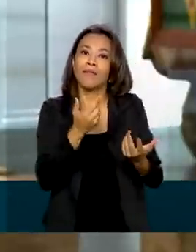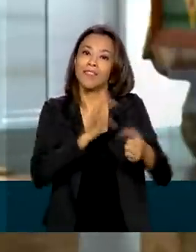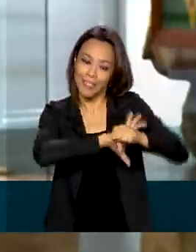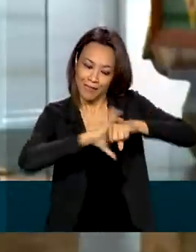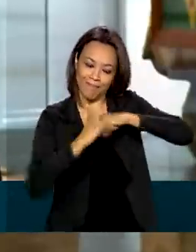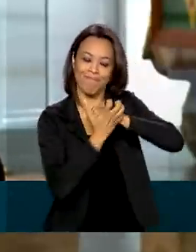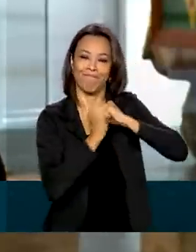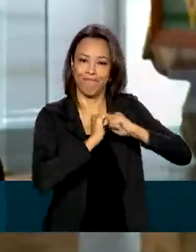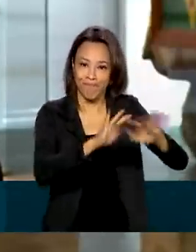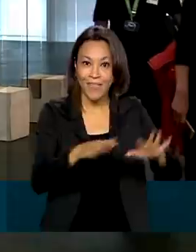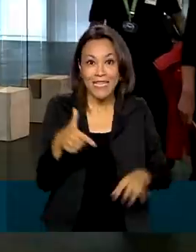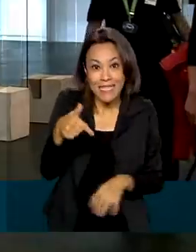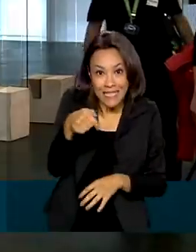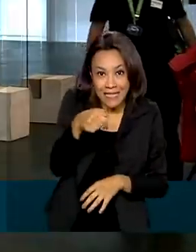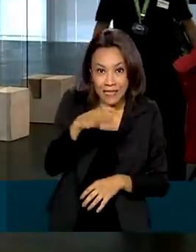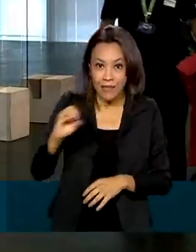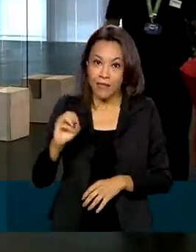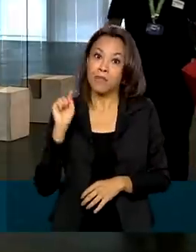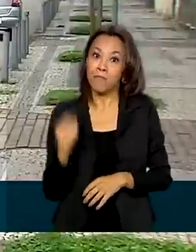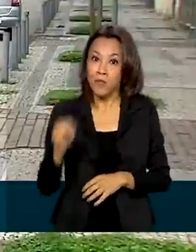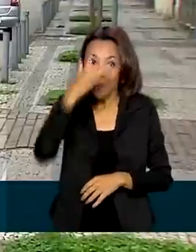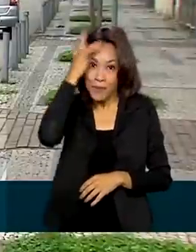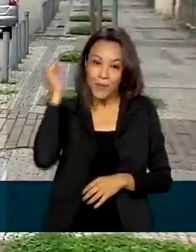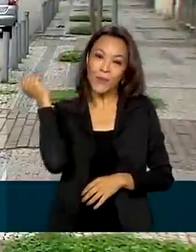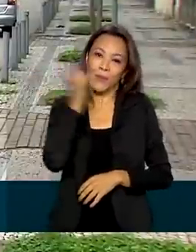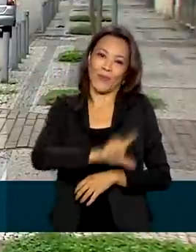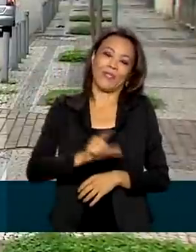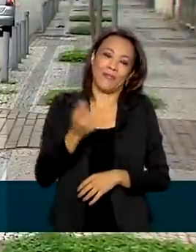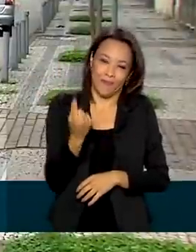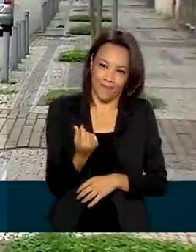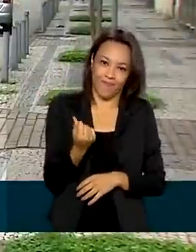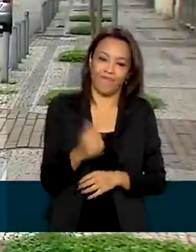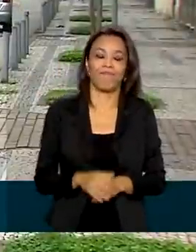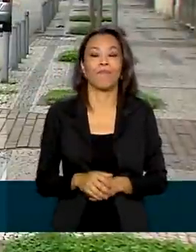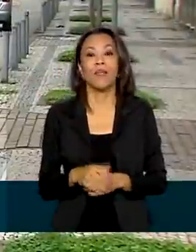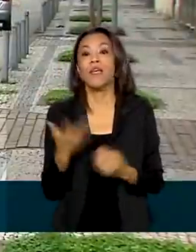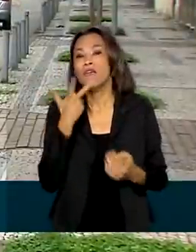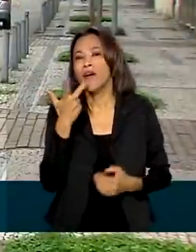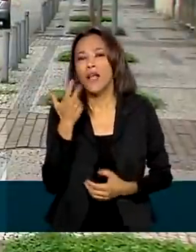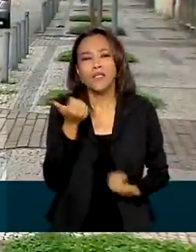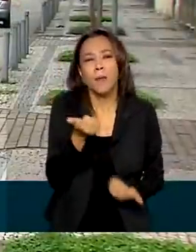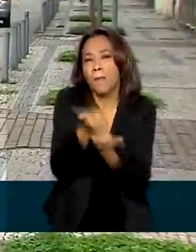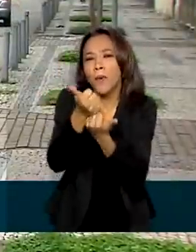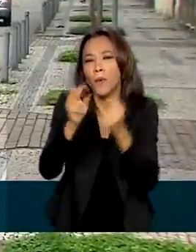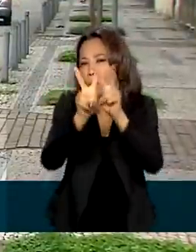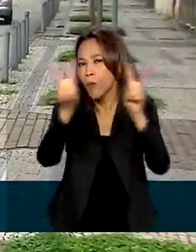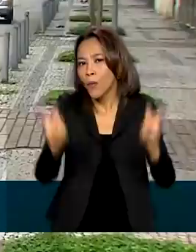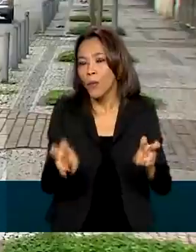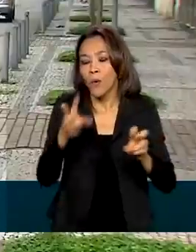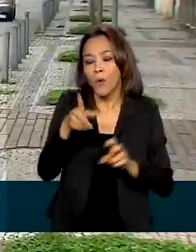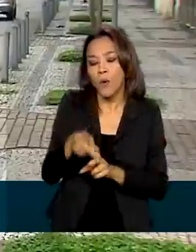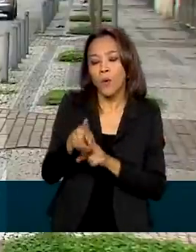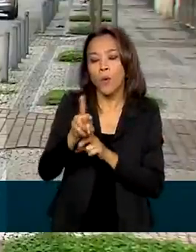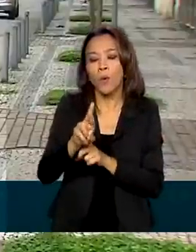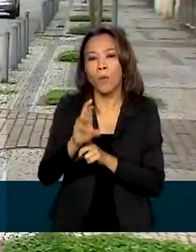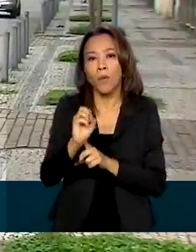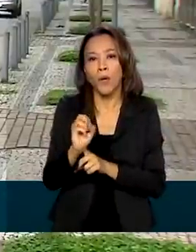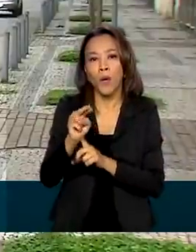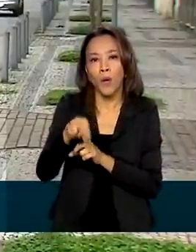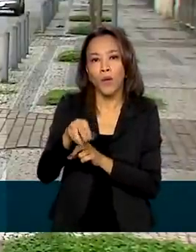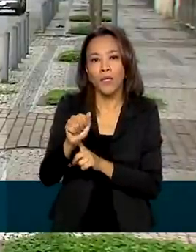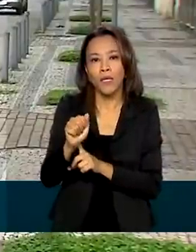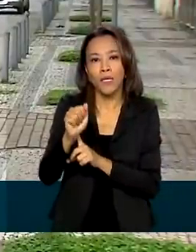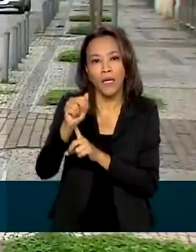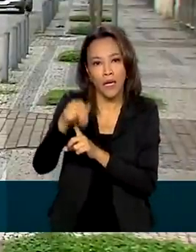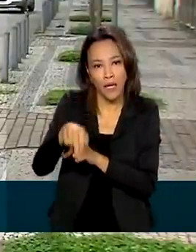Cerca de 700 mil trabalhadores foram beneficiados. E por falar em assistência aos trabalhadores, o PRONAMP, Programa Nacional de